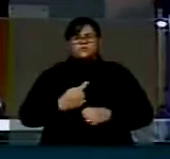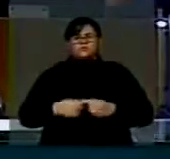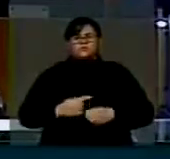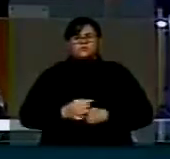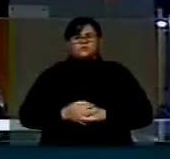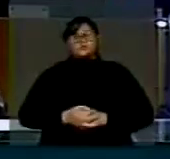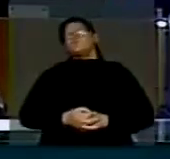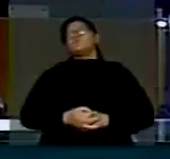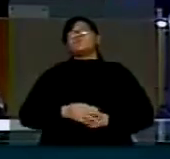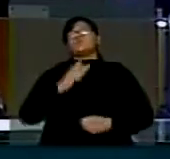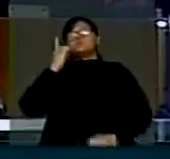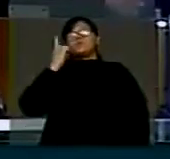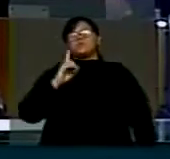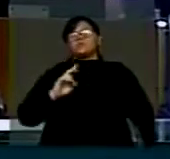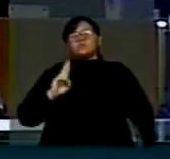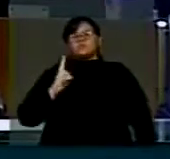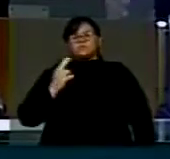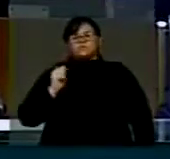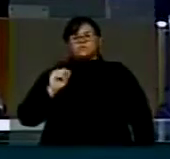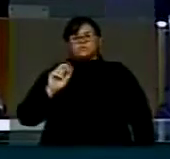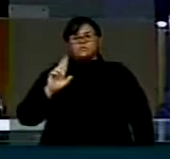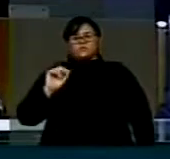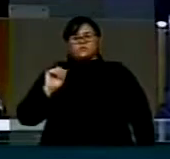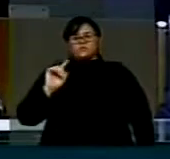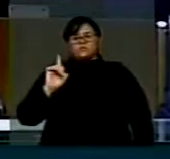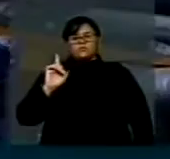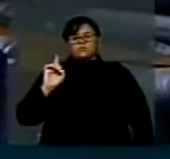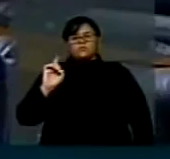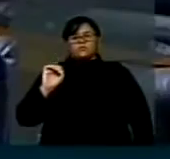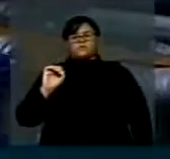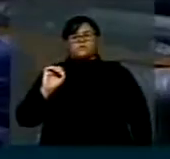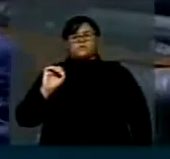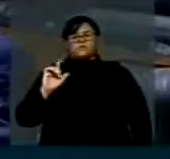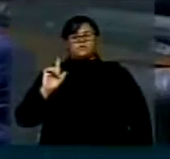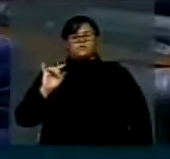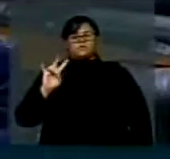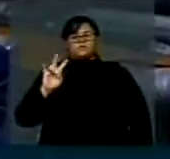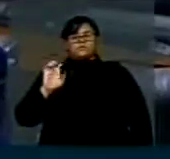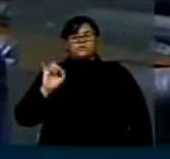Fluminense. Deputado Haroldo de Oliveira, para um registro. Obrigado.